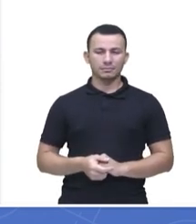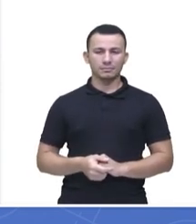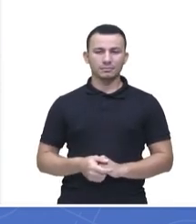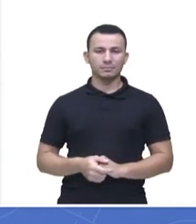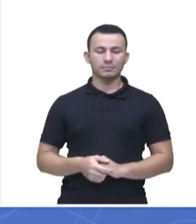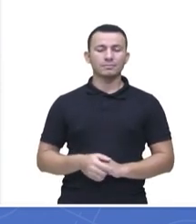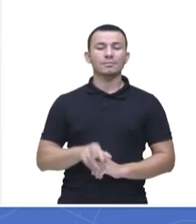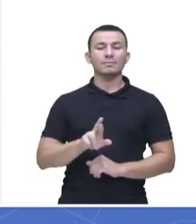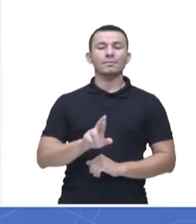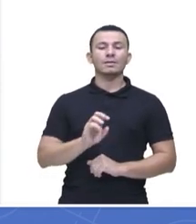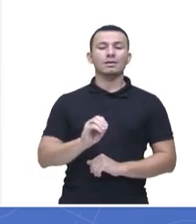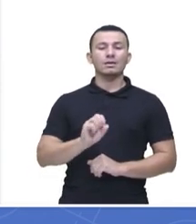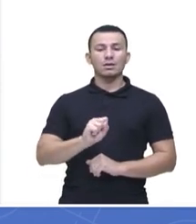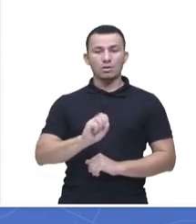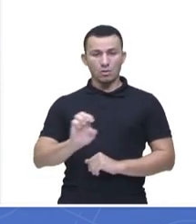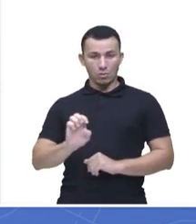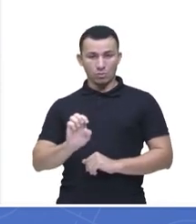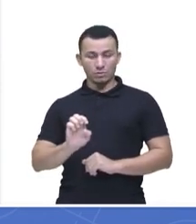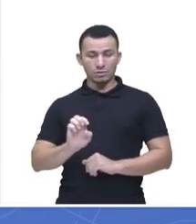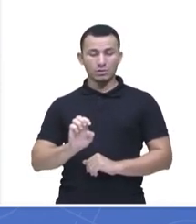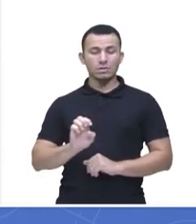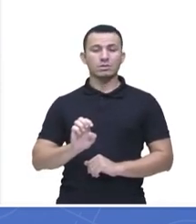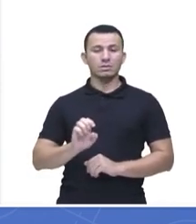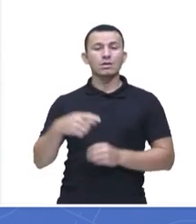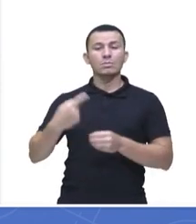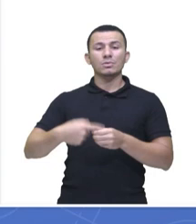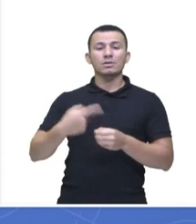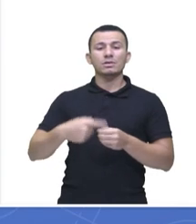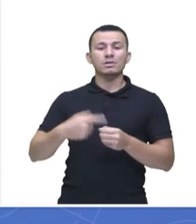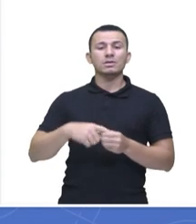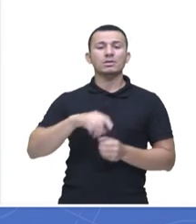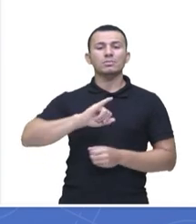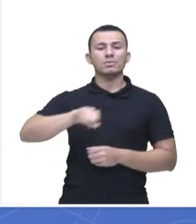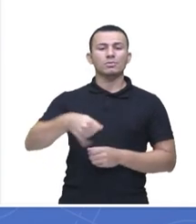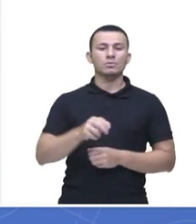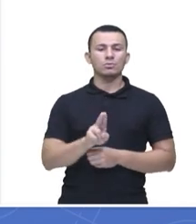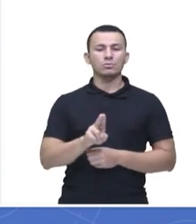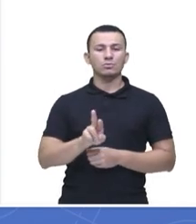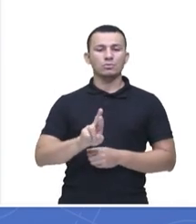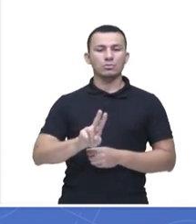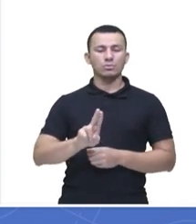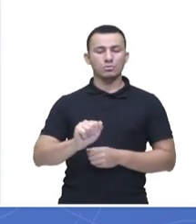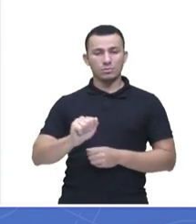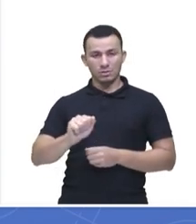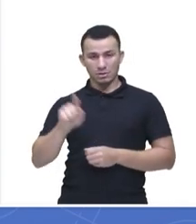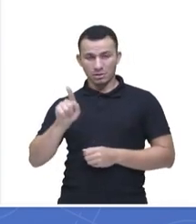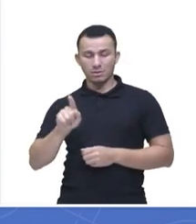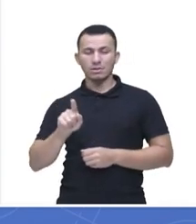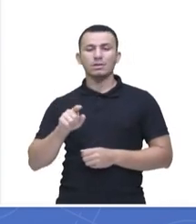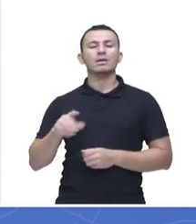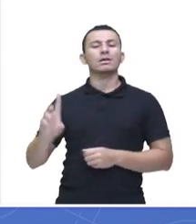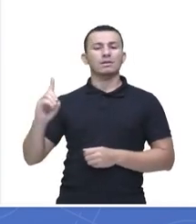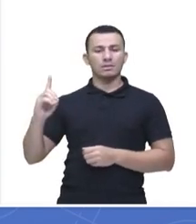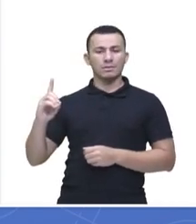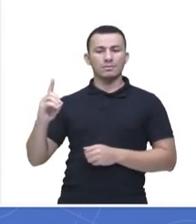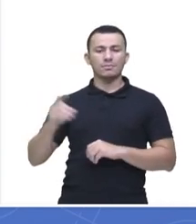o Arrose, do Juruá, olha, outro município, em Juruá, disse que é a letra D.